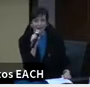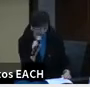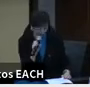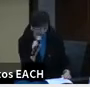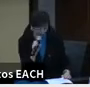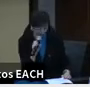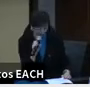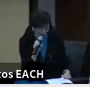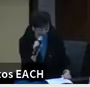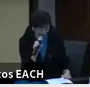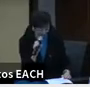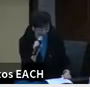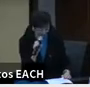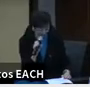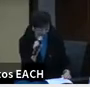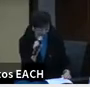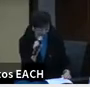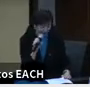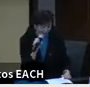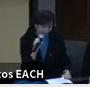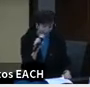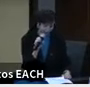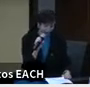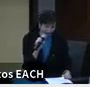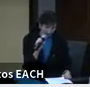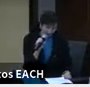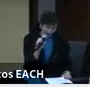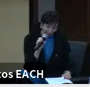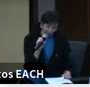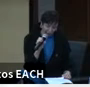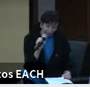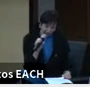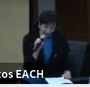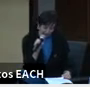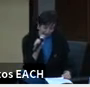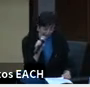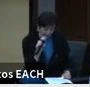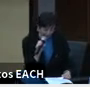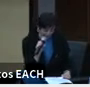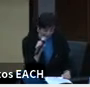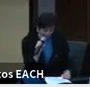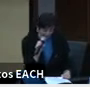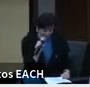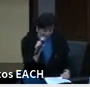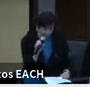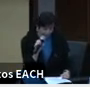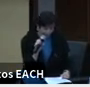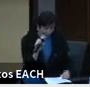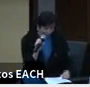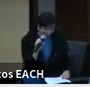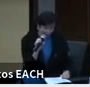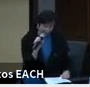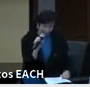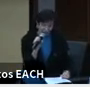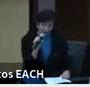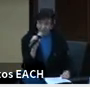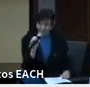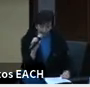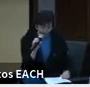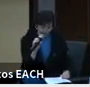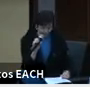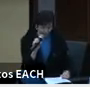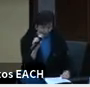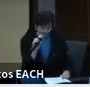combater, claro. Indícios desse fenômeno foram descritos por Ellie Braser em The Filter